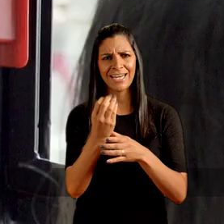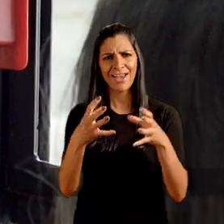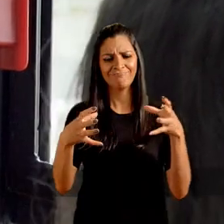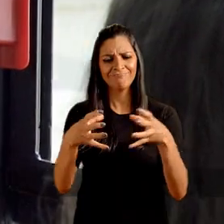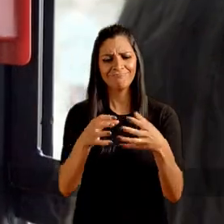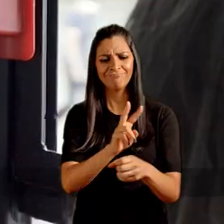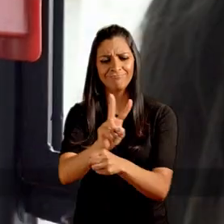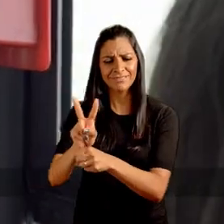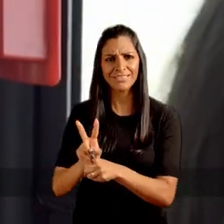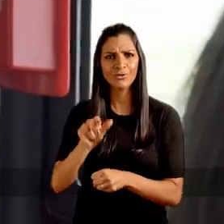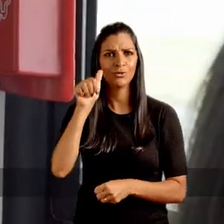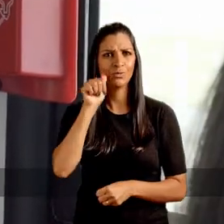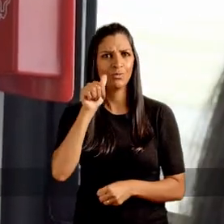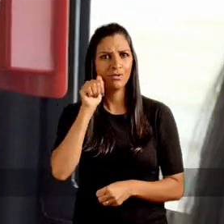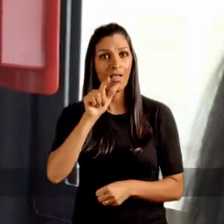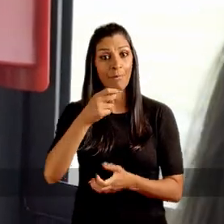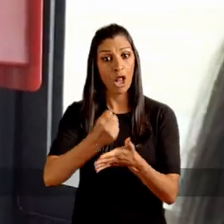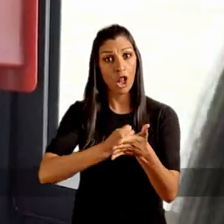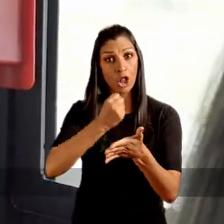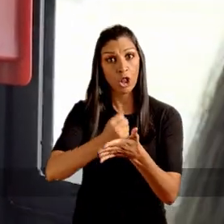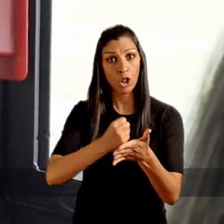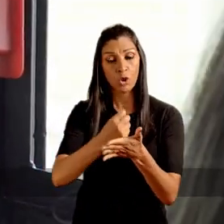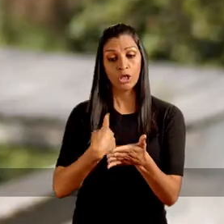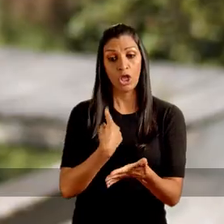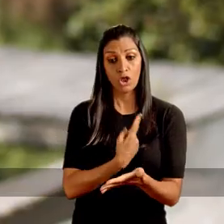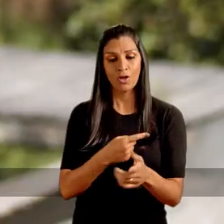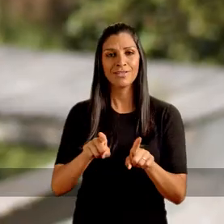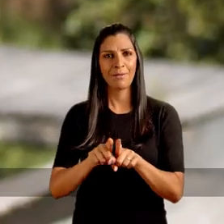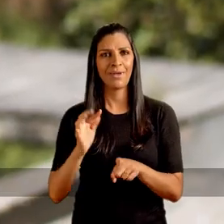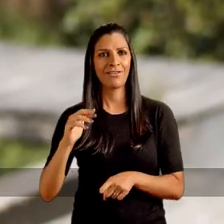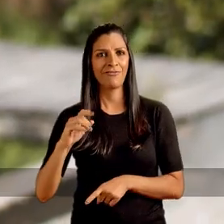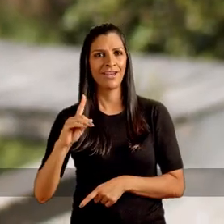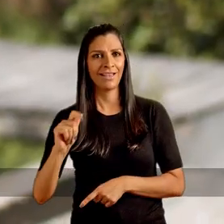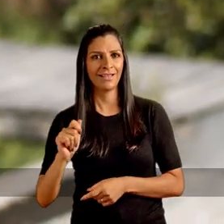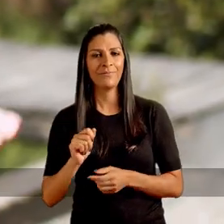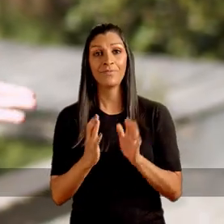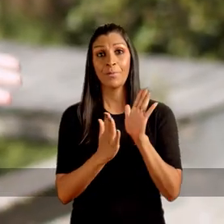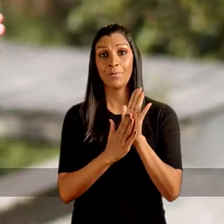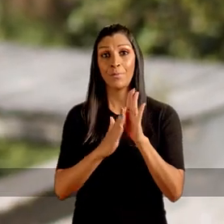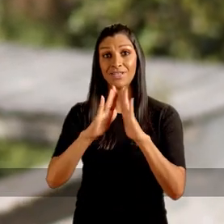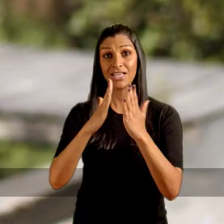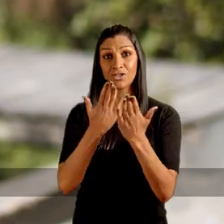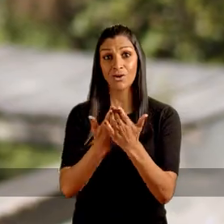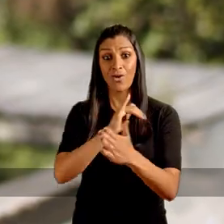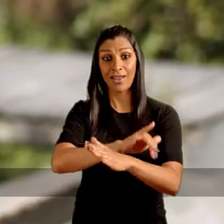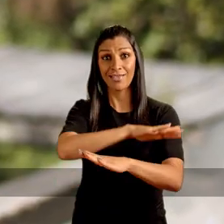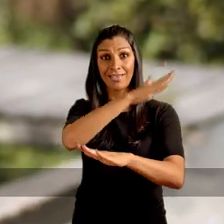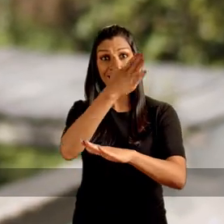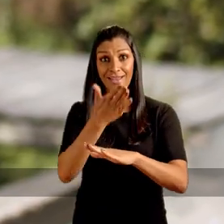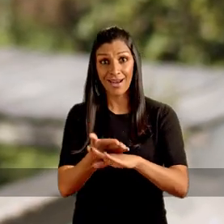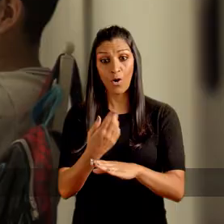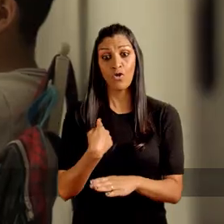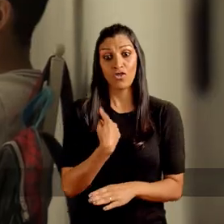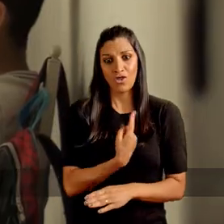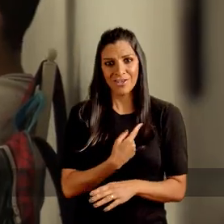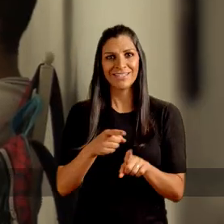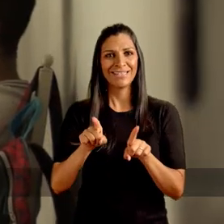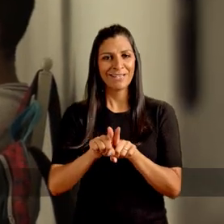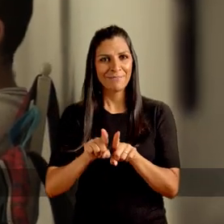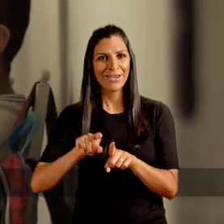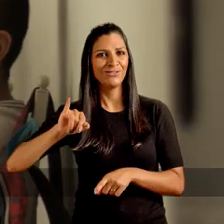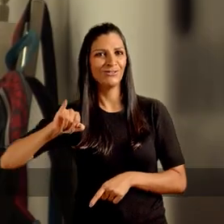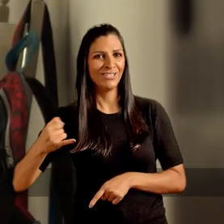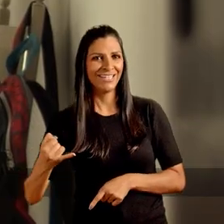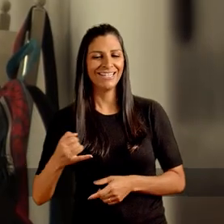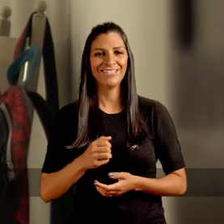Criar uma rede de proteção de mulheres é uma luta nossa e da Melchiona. A proposta da escola de turno integral é nossa